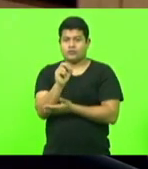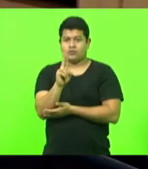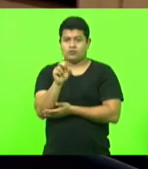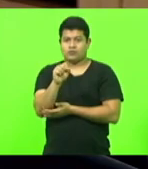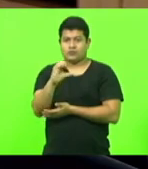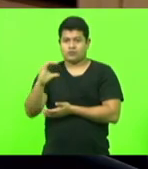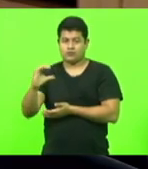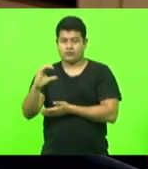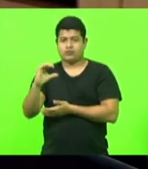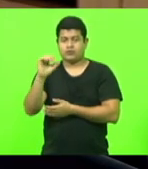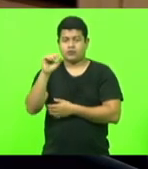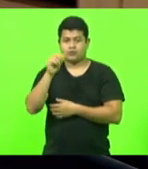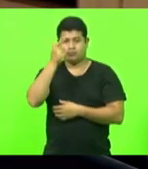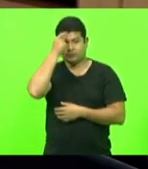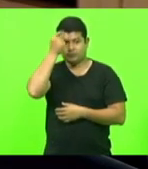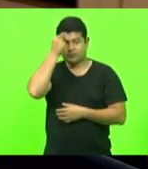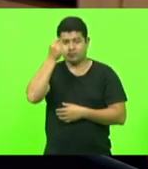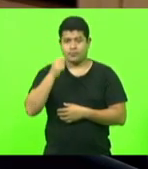professora Luciane Sereta.